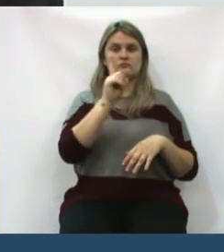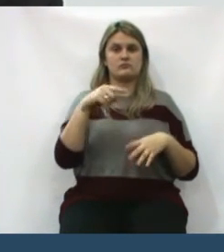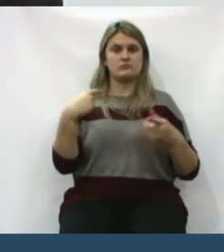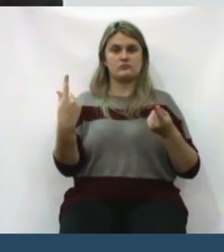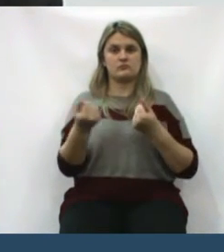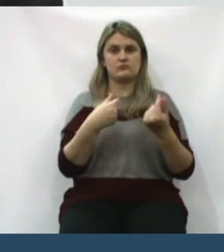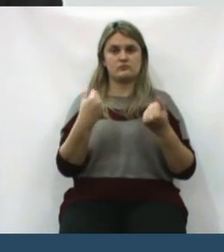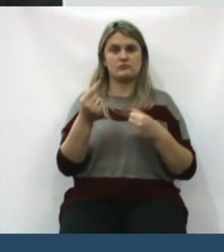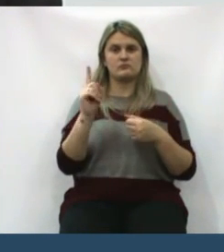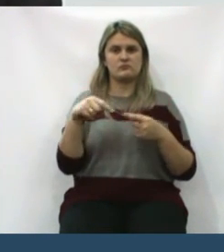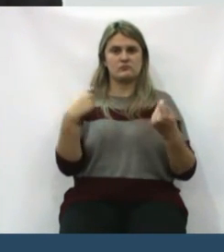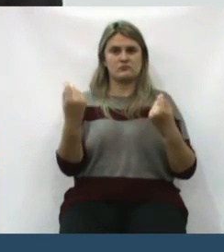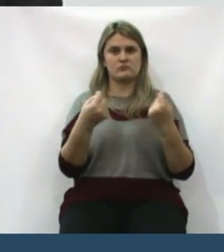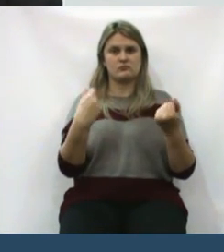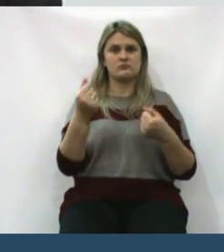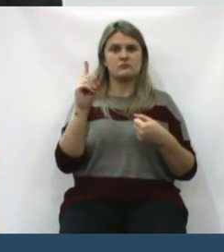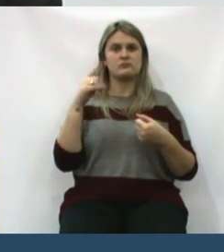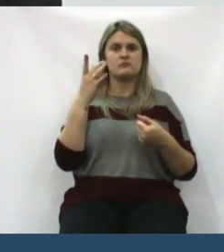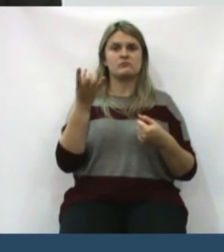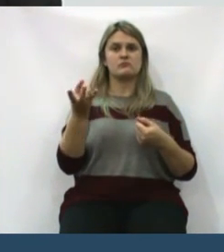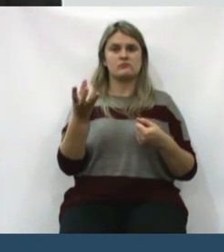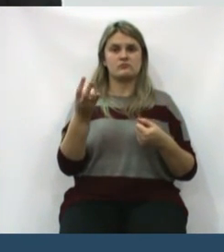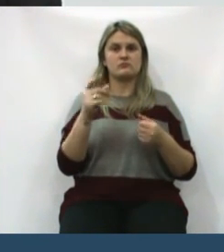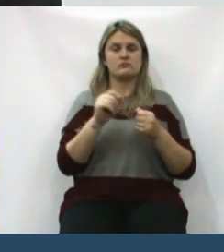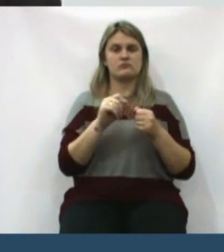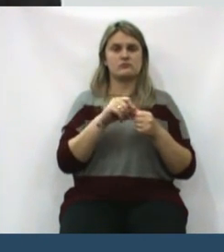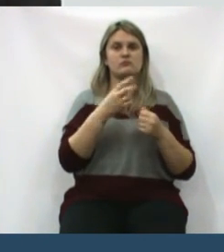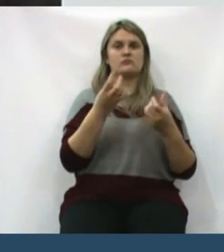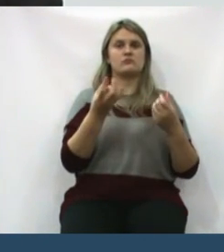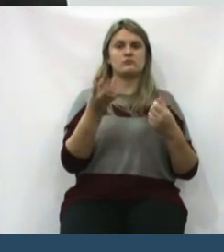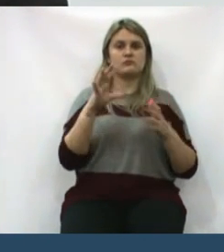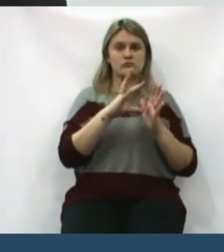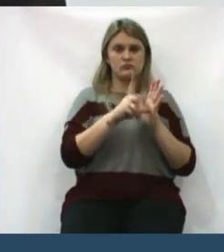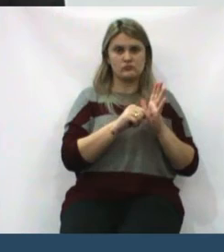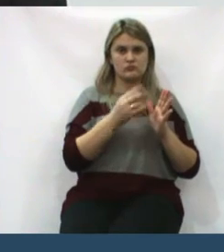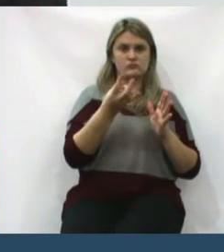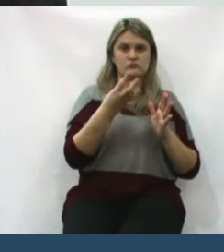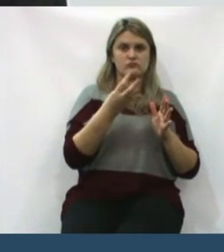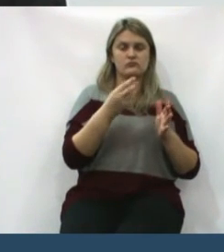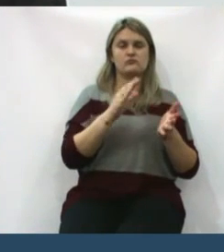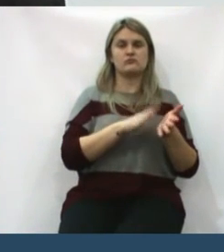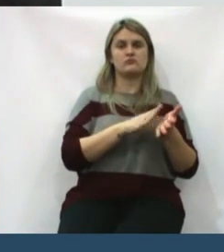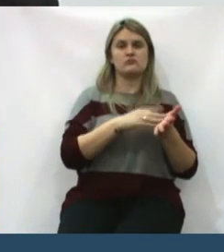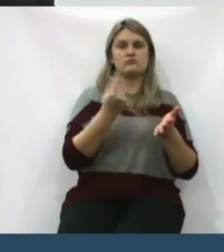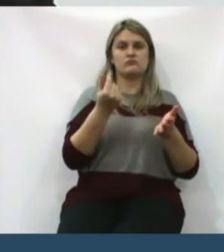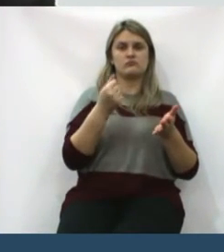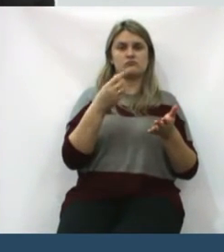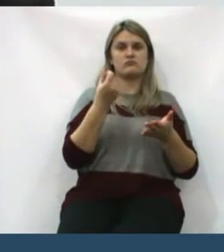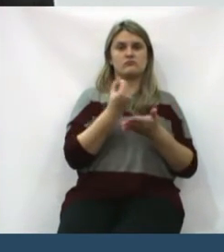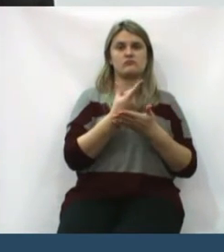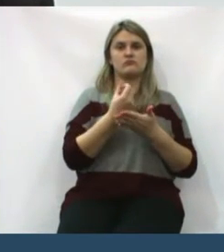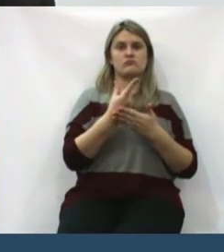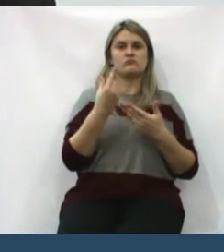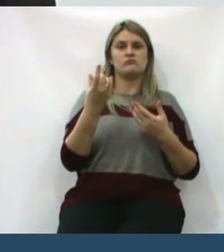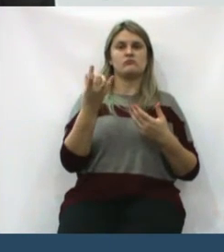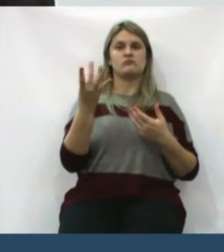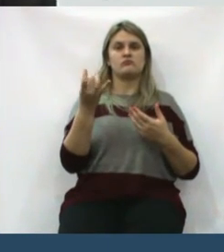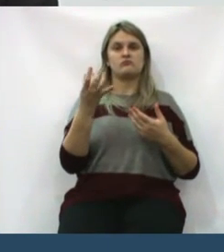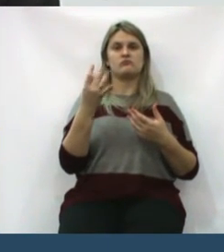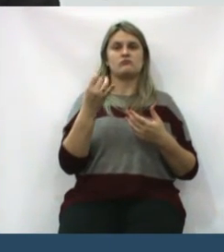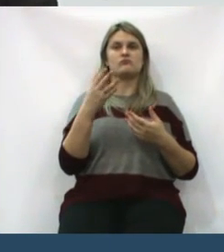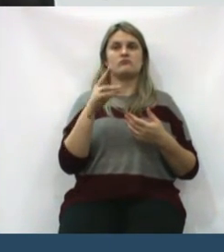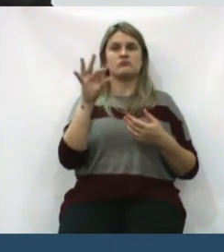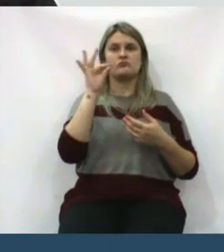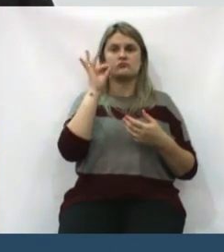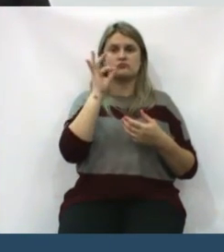tráfico, tudo é droga que leva a esse tipo de coisa. Porque eles roubam para vender para quem? Para fazer dinheiro para puxar um baseado aí